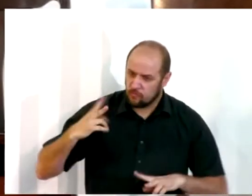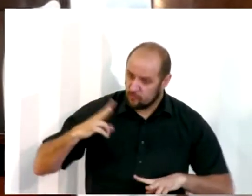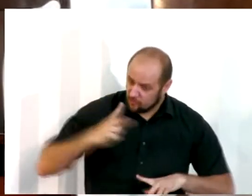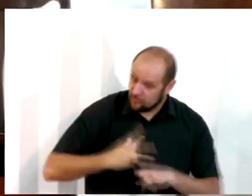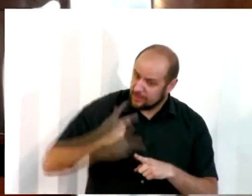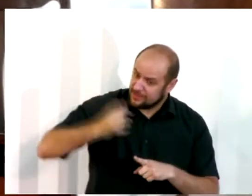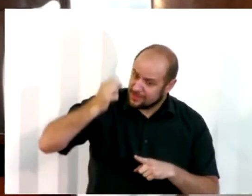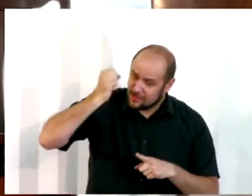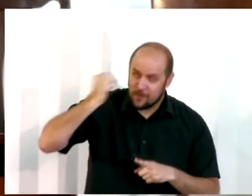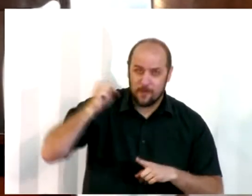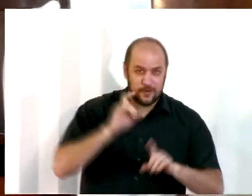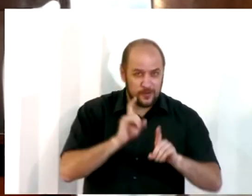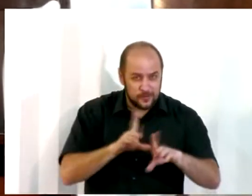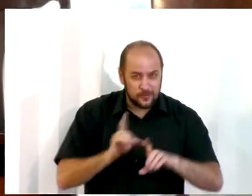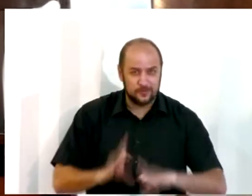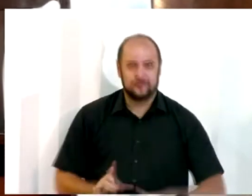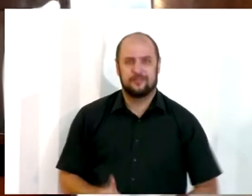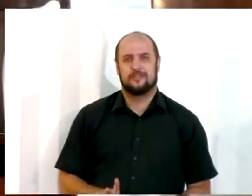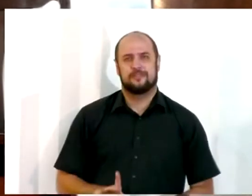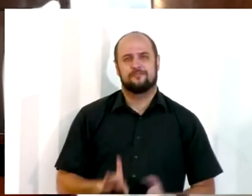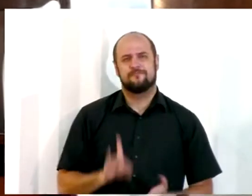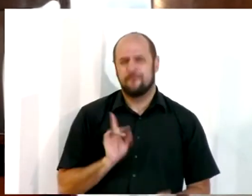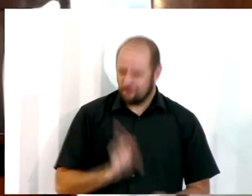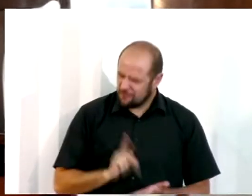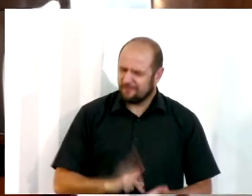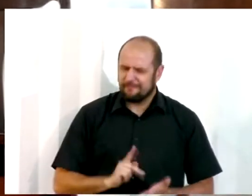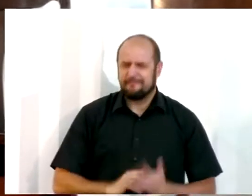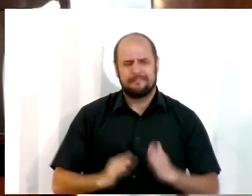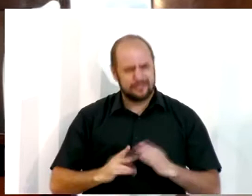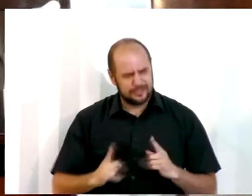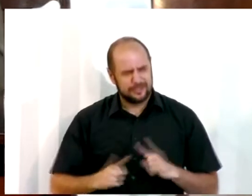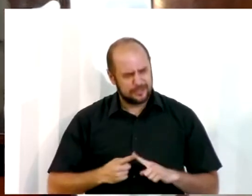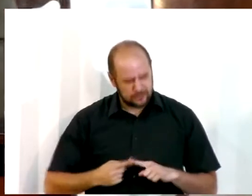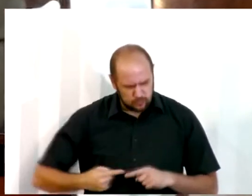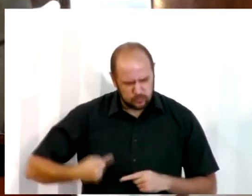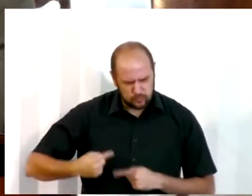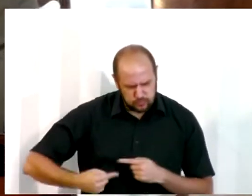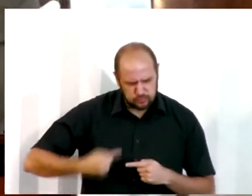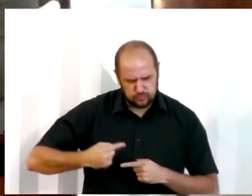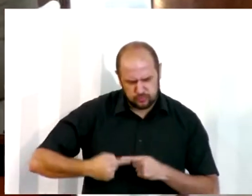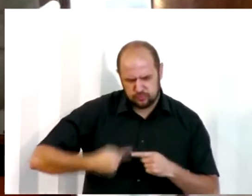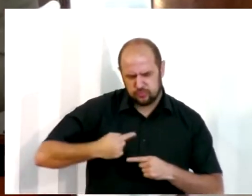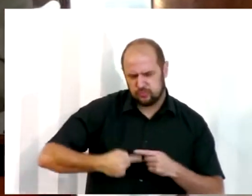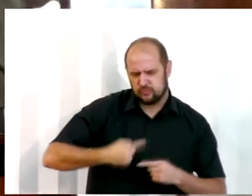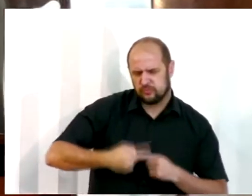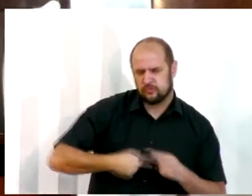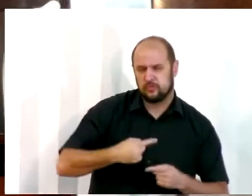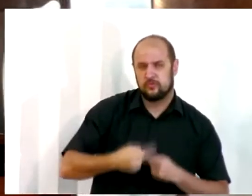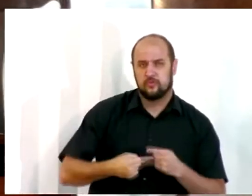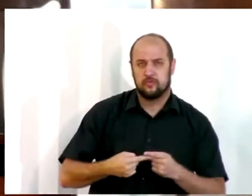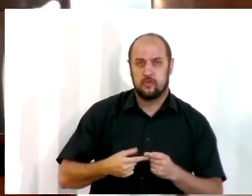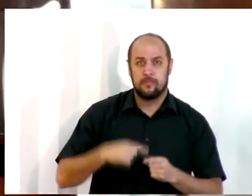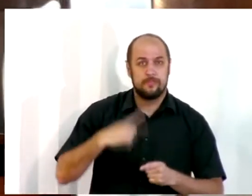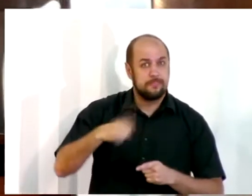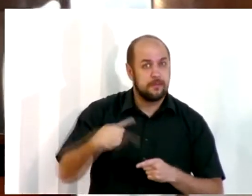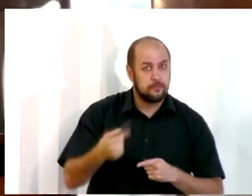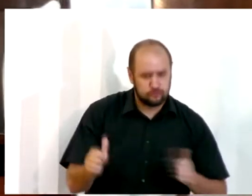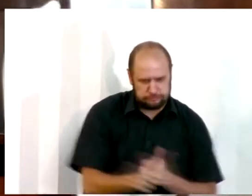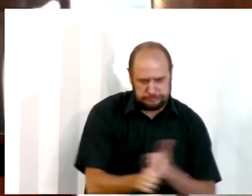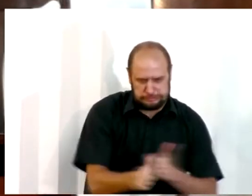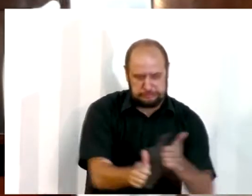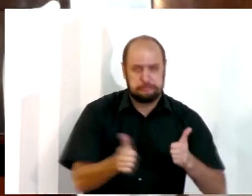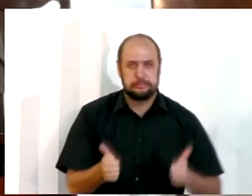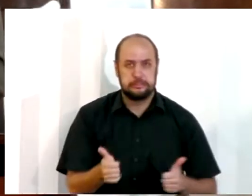apóstolos. É bem verdade que a igreja continuou ainda nesse caminho por um bom tempo. Veio a perseguição. Os